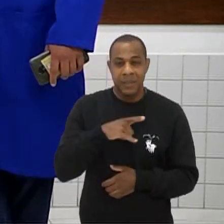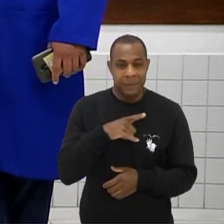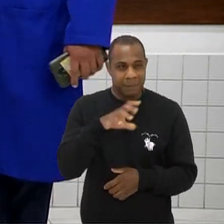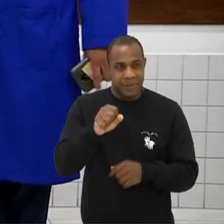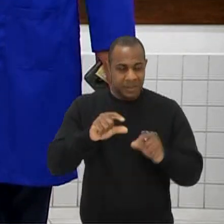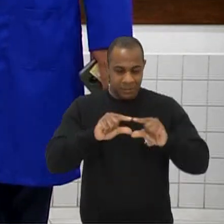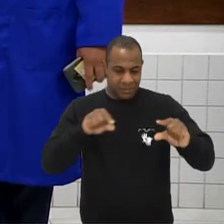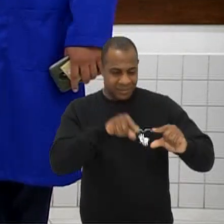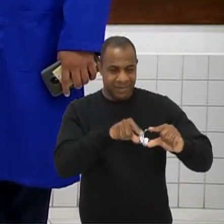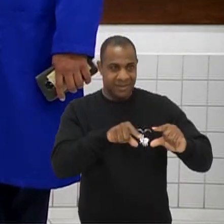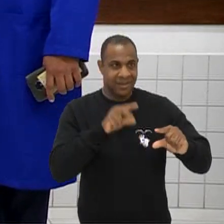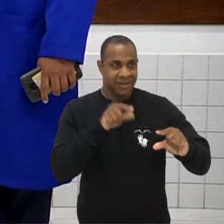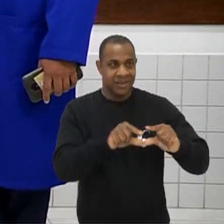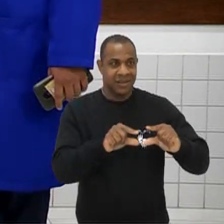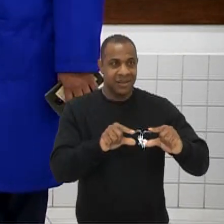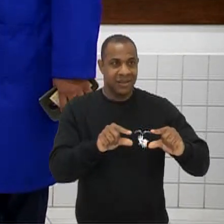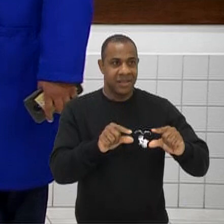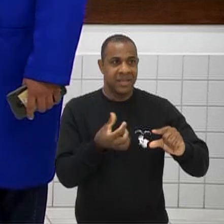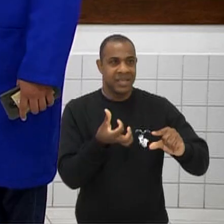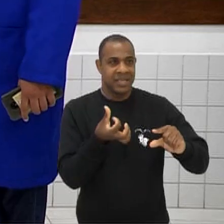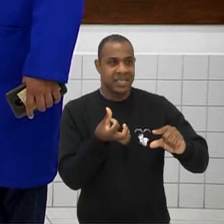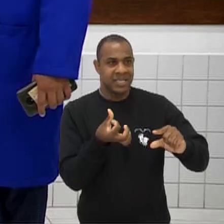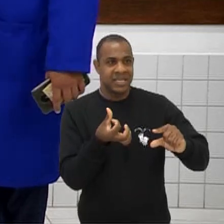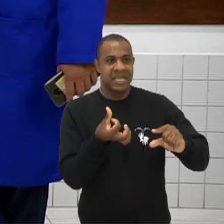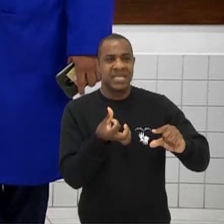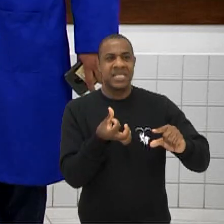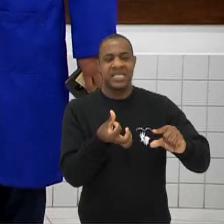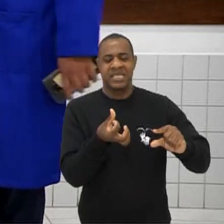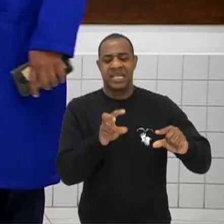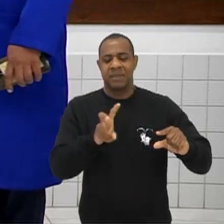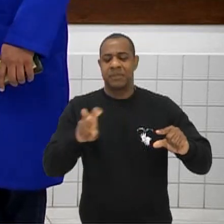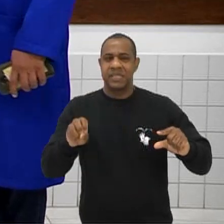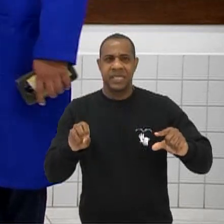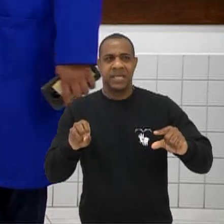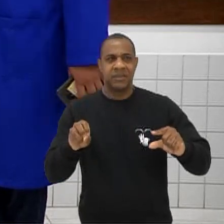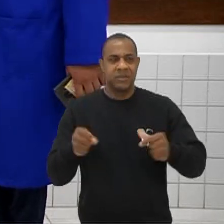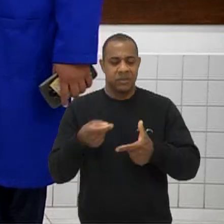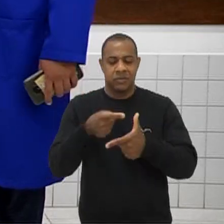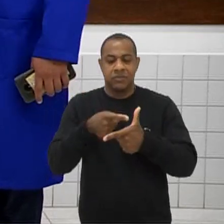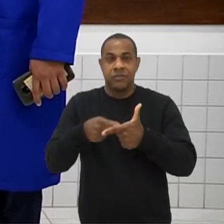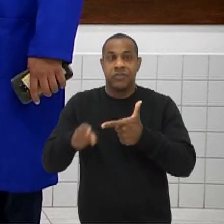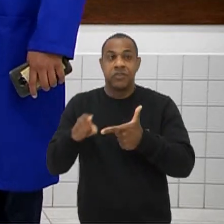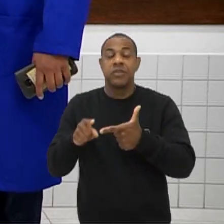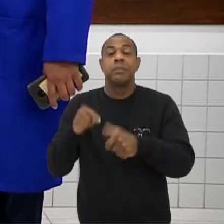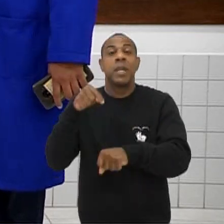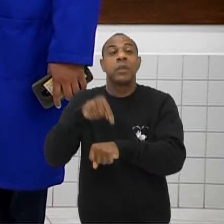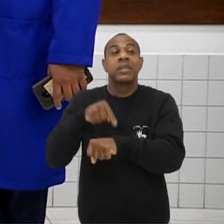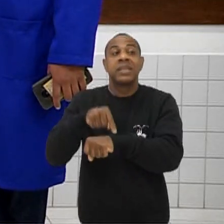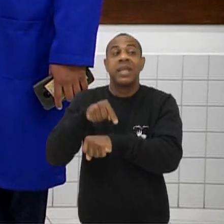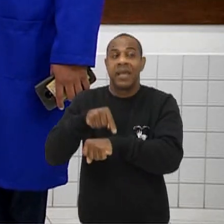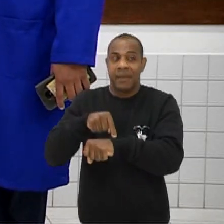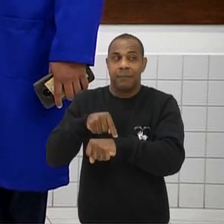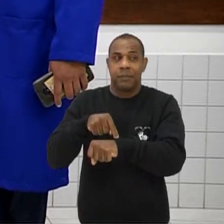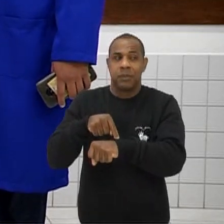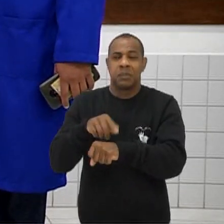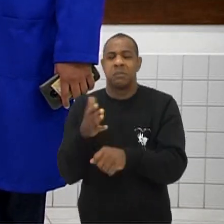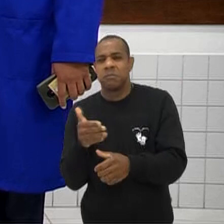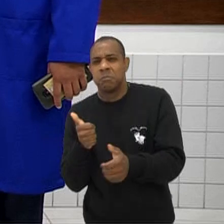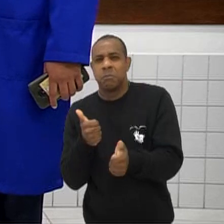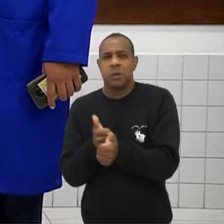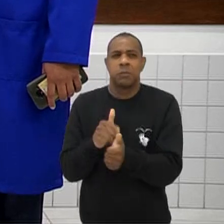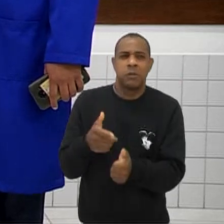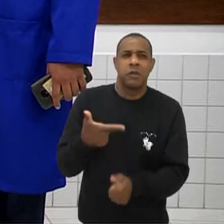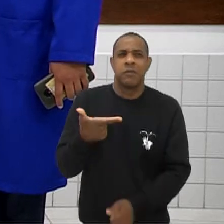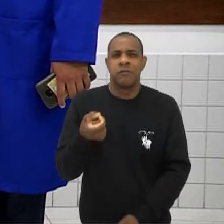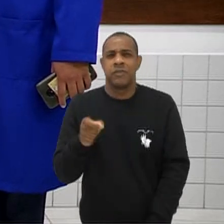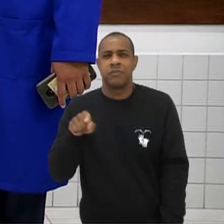trabalho aqui 6.000 Provavelmente 6.500 Joules E divide pelo tempo Que ele demora Para atingir isso Dá aproximadamente 1